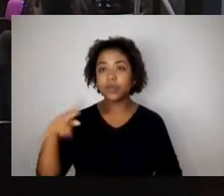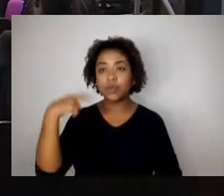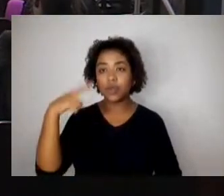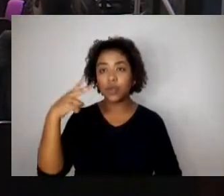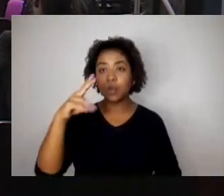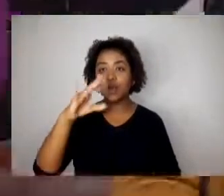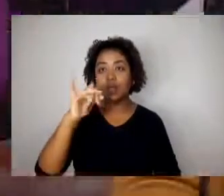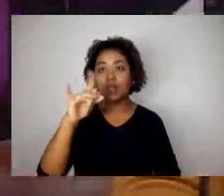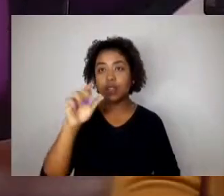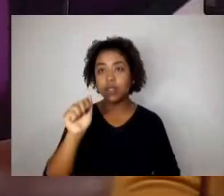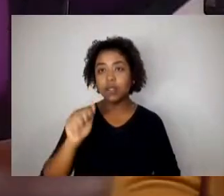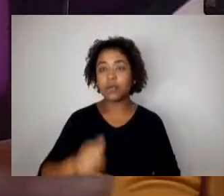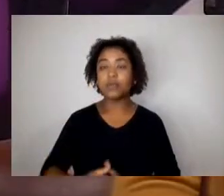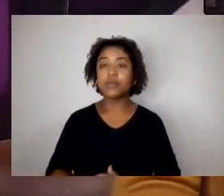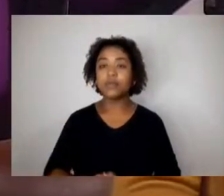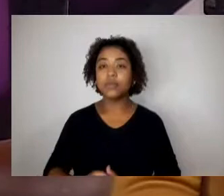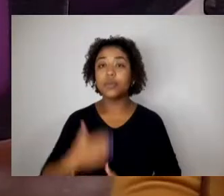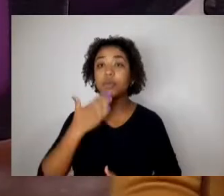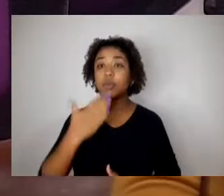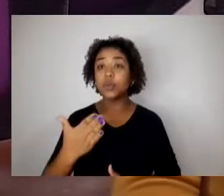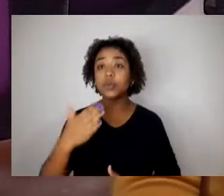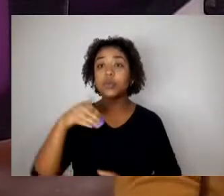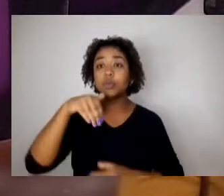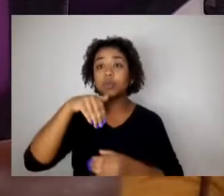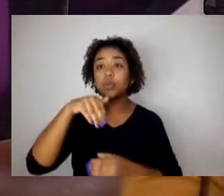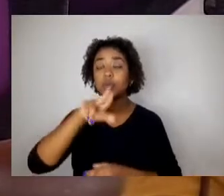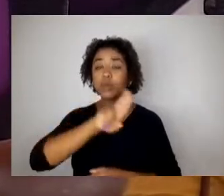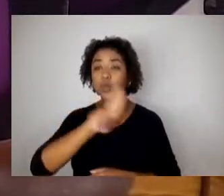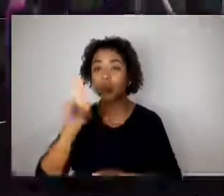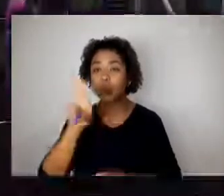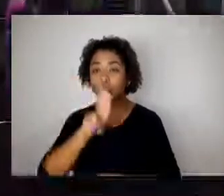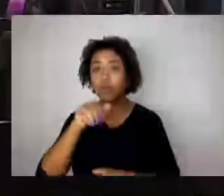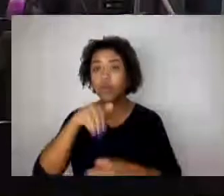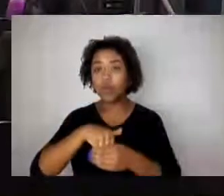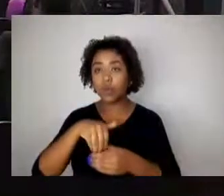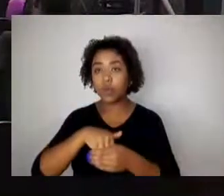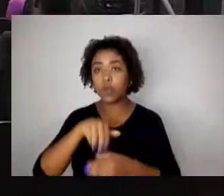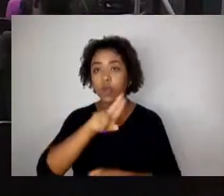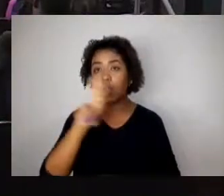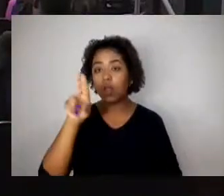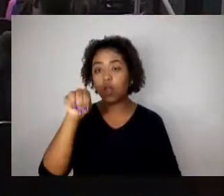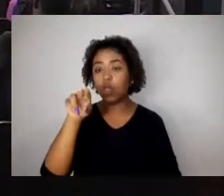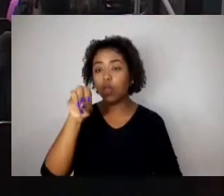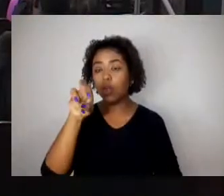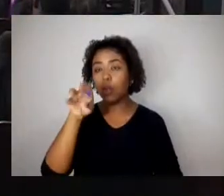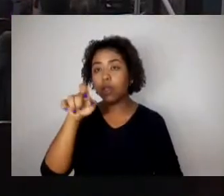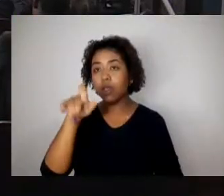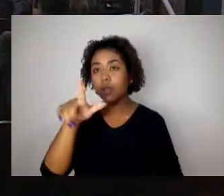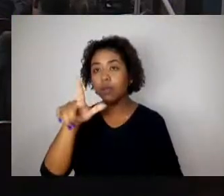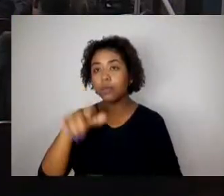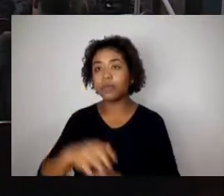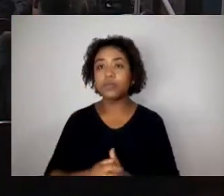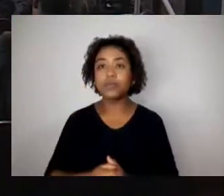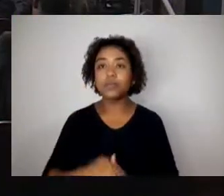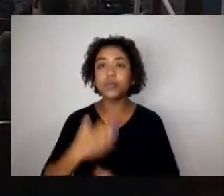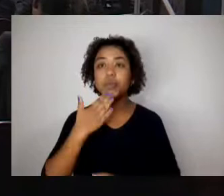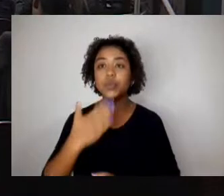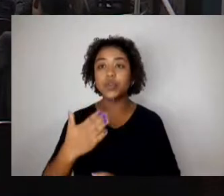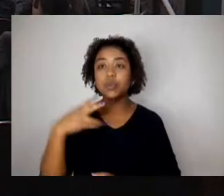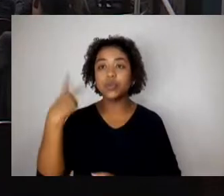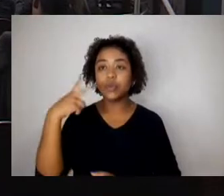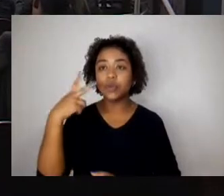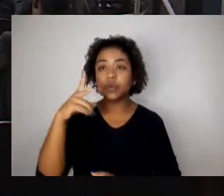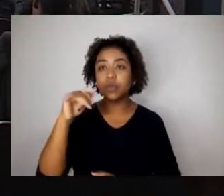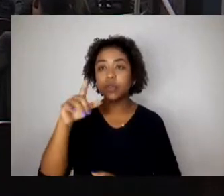pedir para votar nominal essa matéria, por favor. Solicitação da vereadora Cido Oliveira, encontro-se em